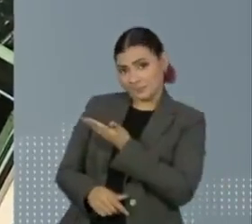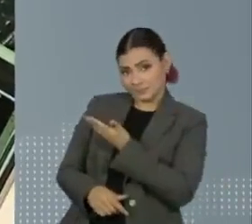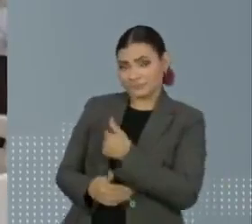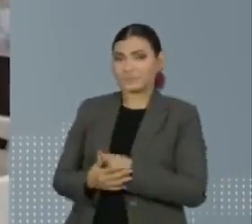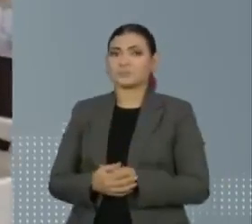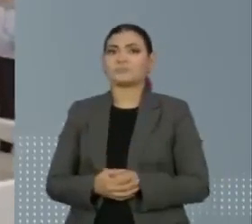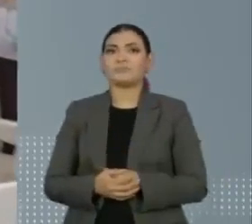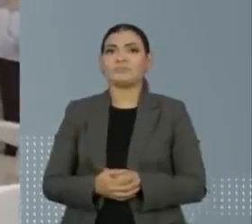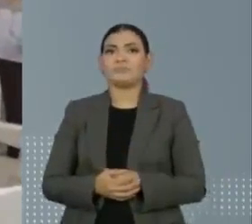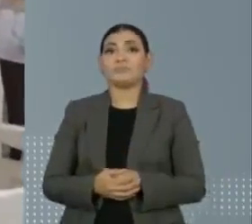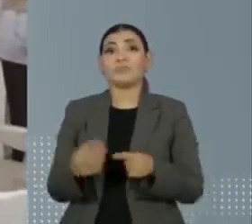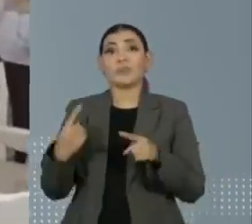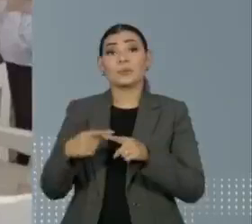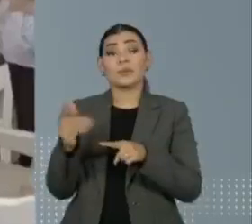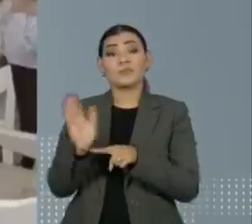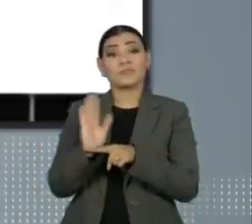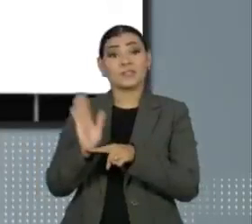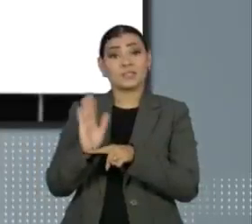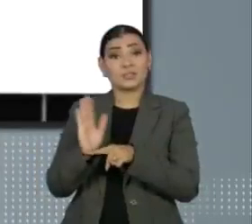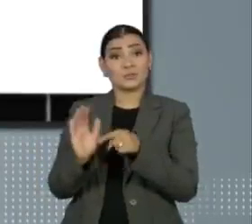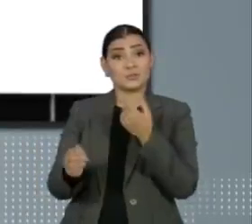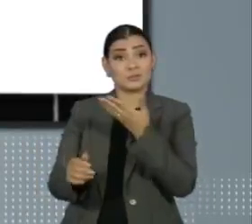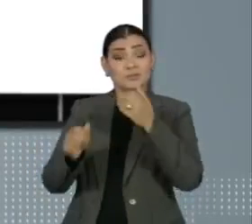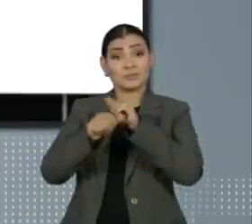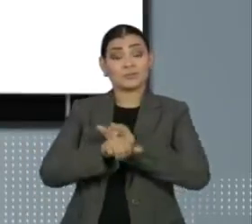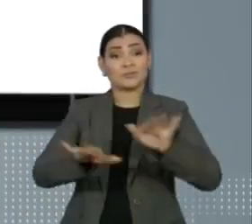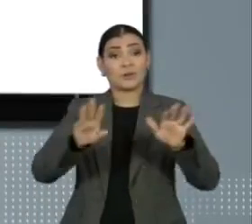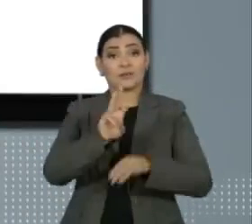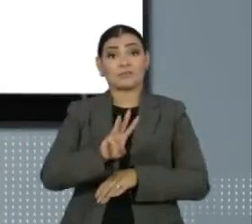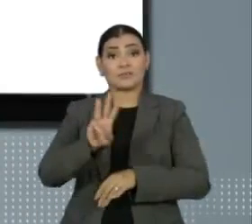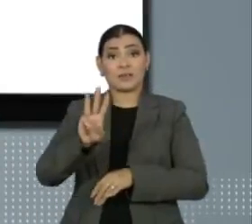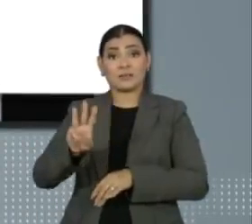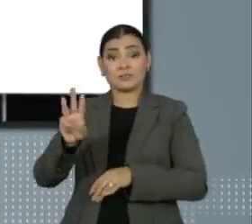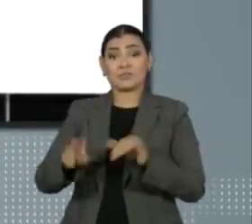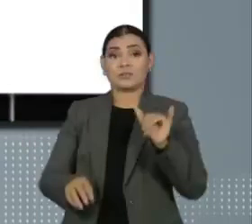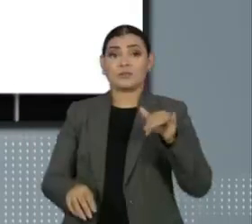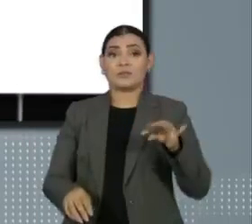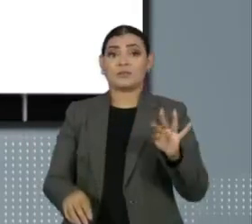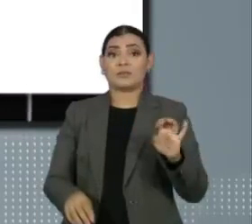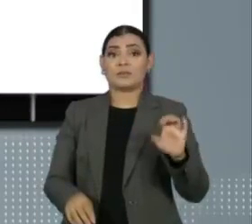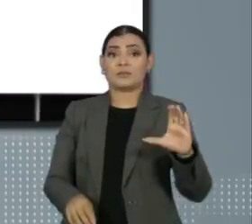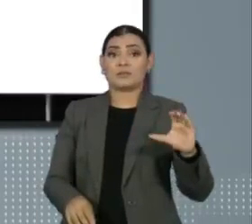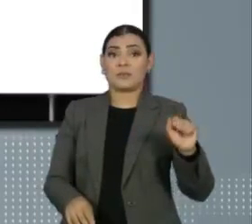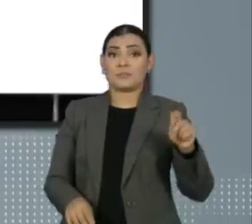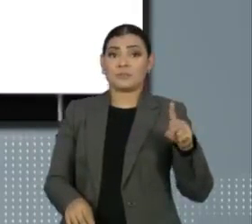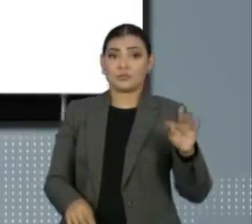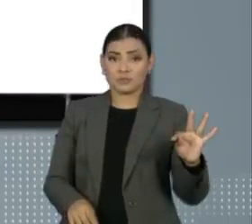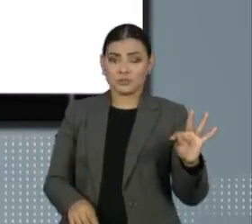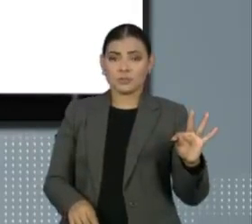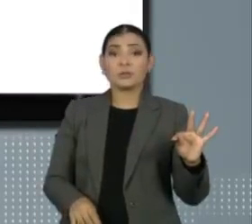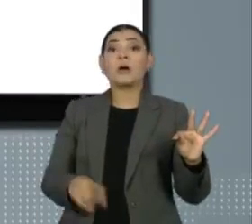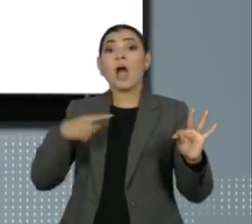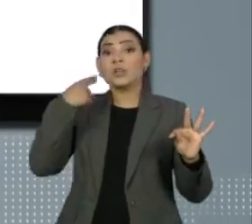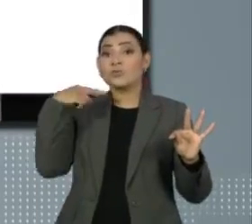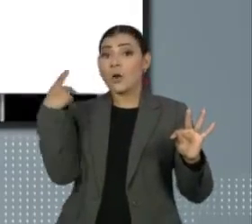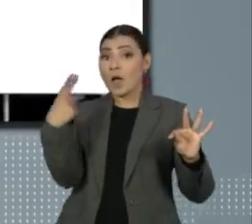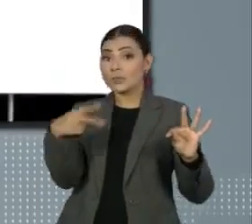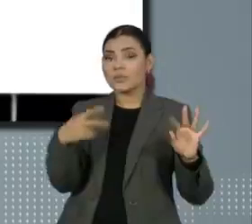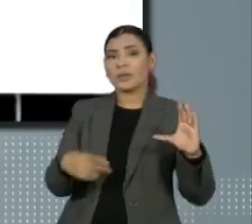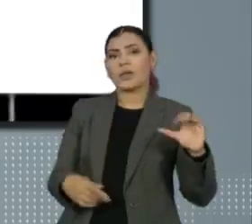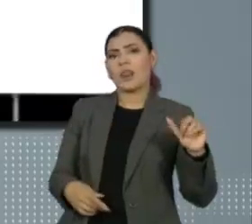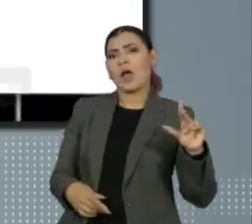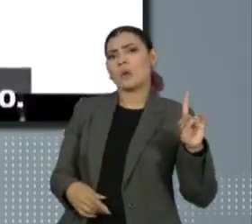apuração é motivada pelo vídeo da audiência divulgado pelo site The Intercept Brasil. Nele, o advogado de defesa